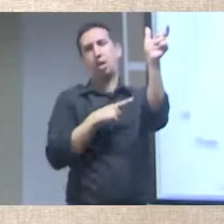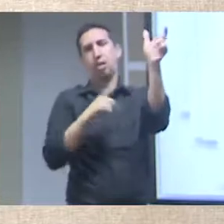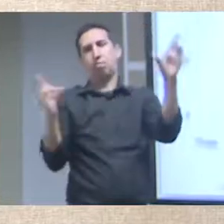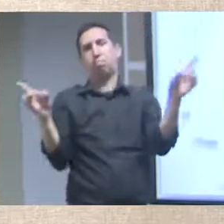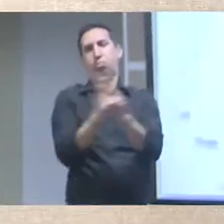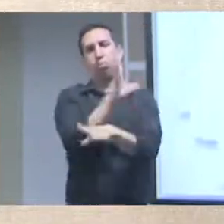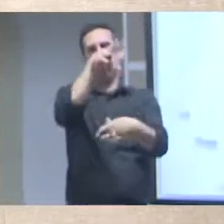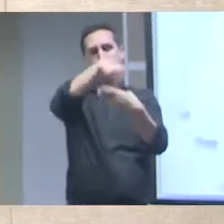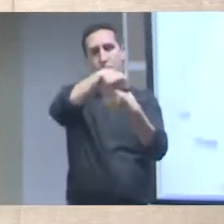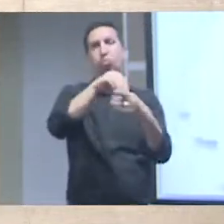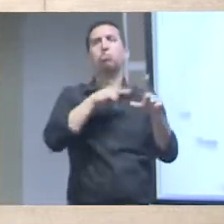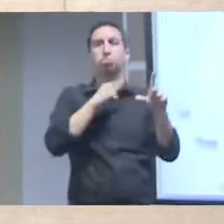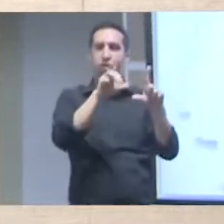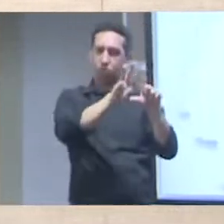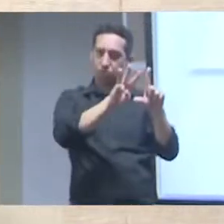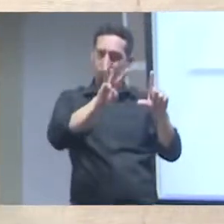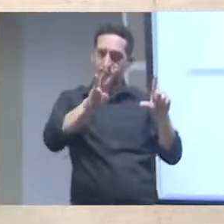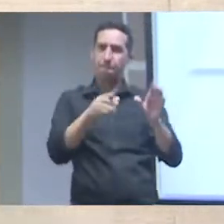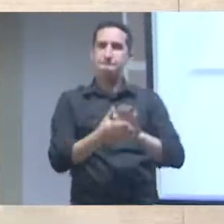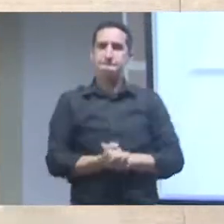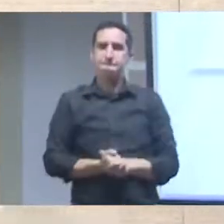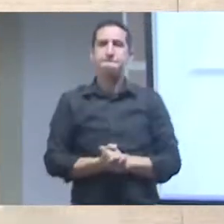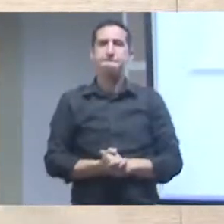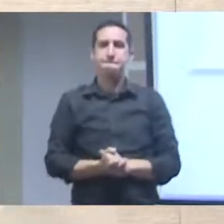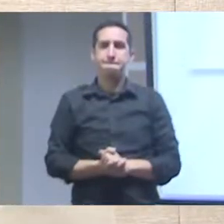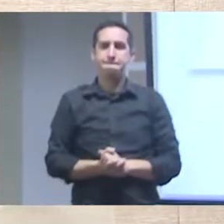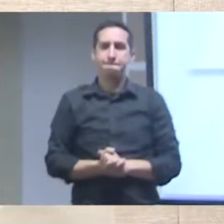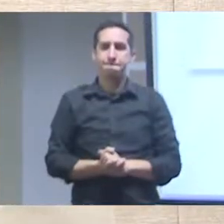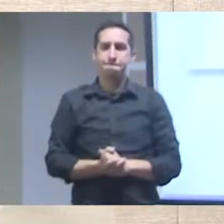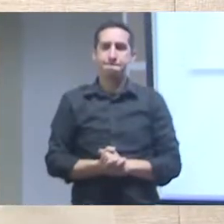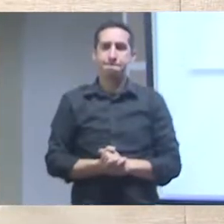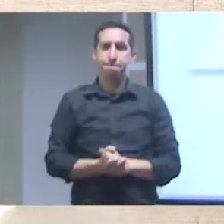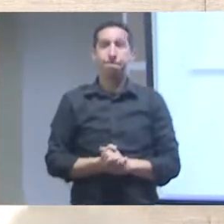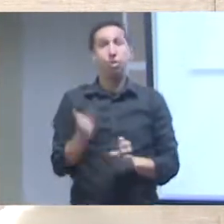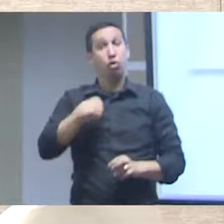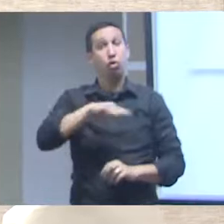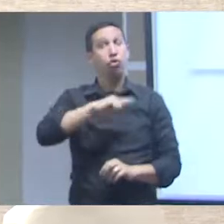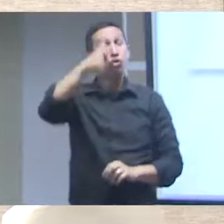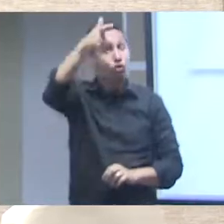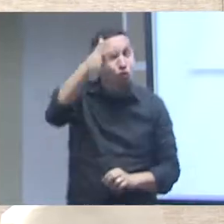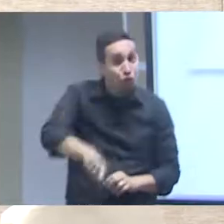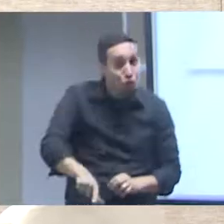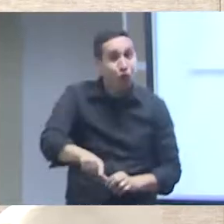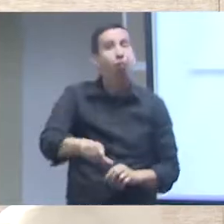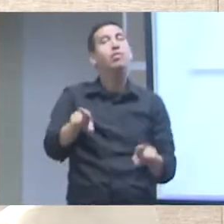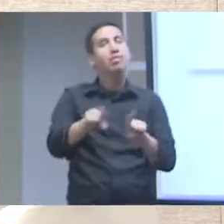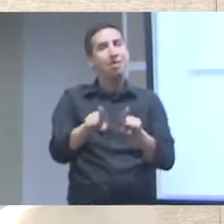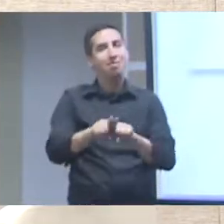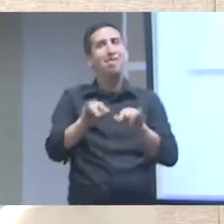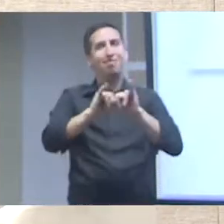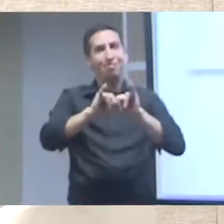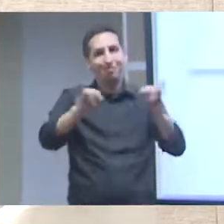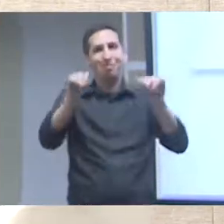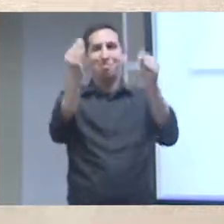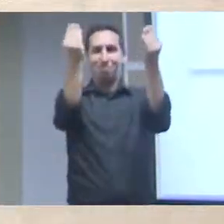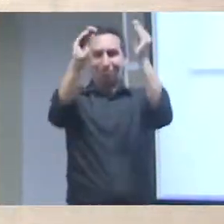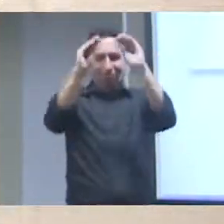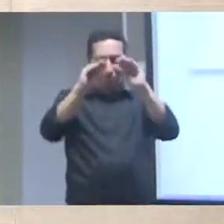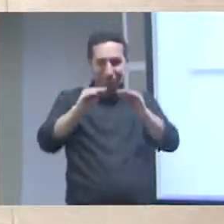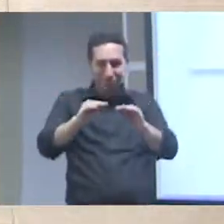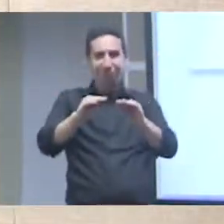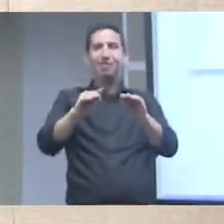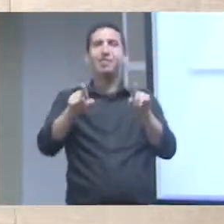e nós de novo publicamos dados para não humanos também como web services para serviços para outros sistemas